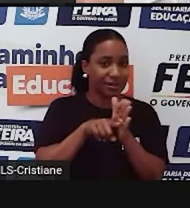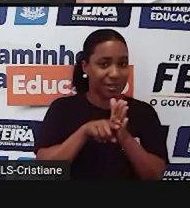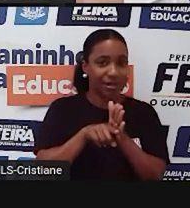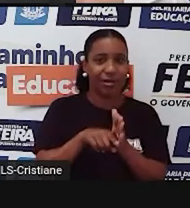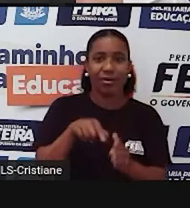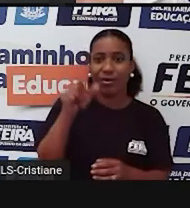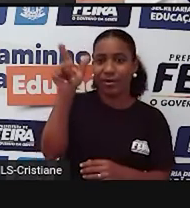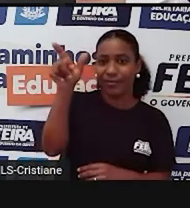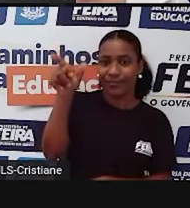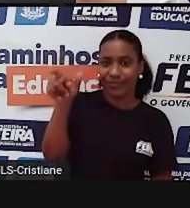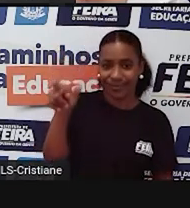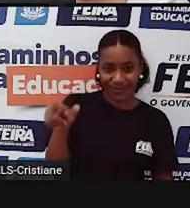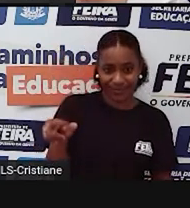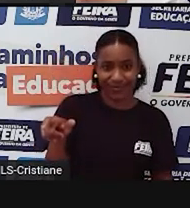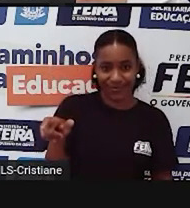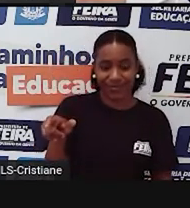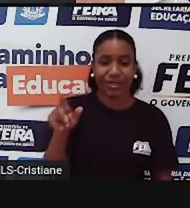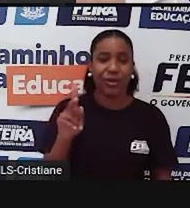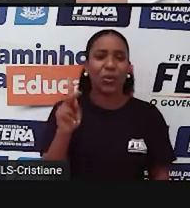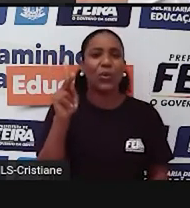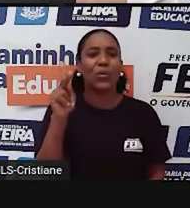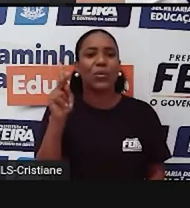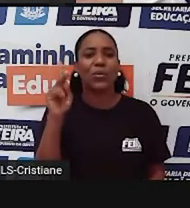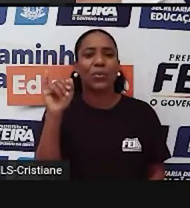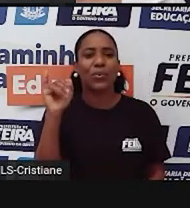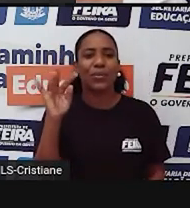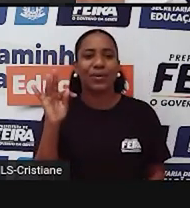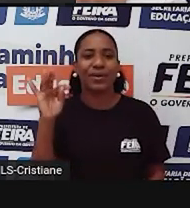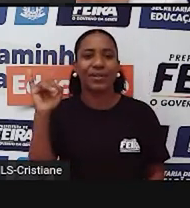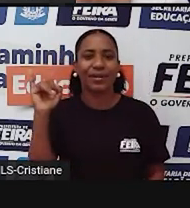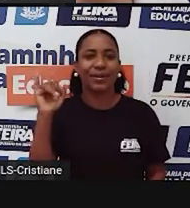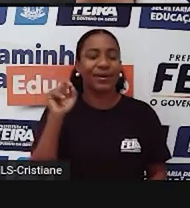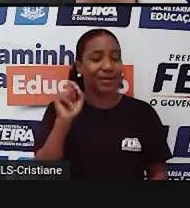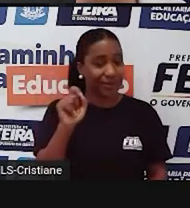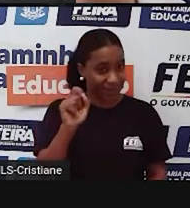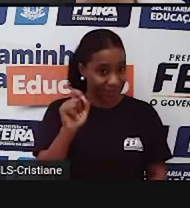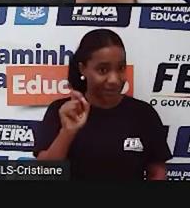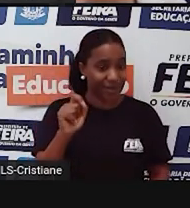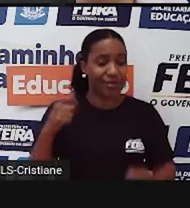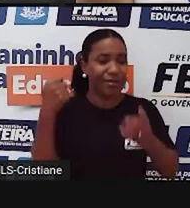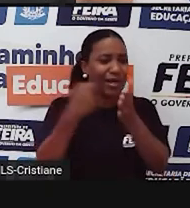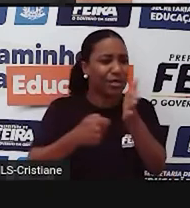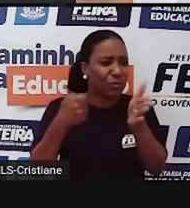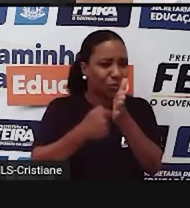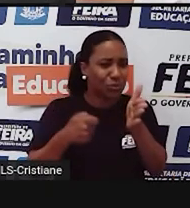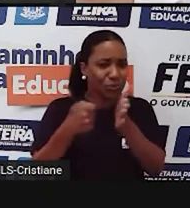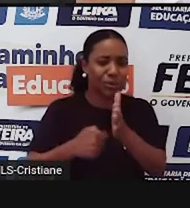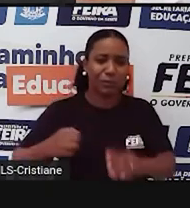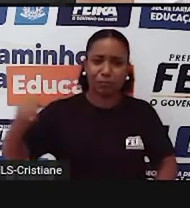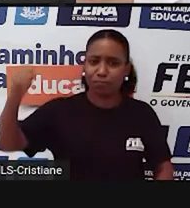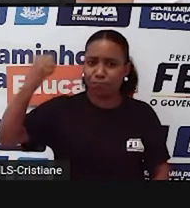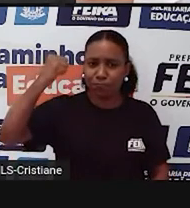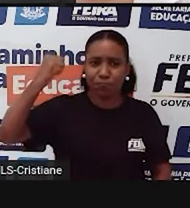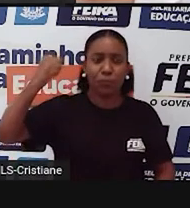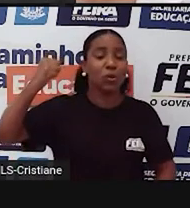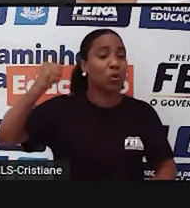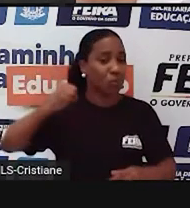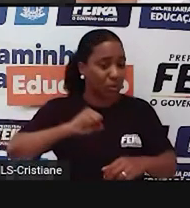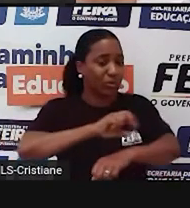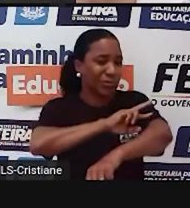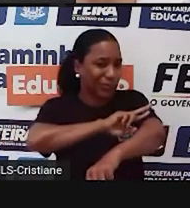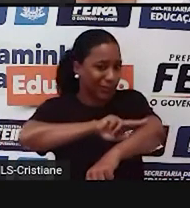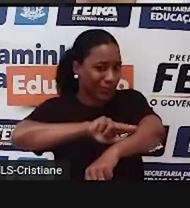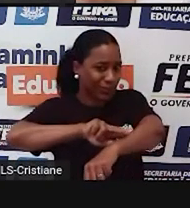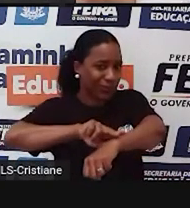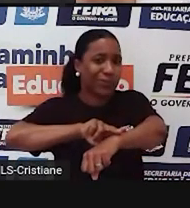descobrir seus ideais de vida e suas lutas contra a discriminação racial. Escreva o resultado de sua